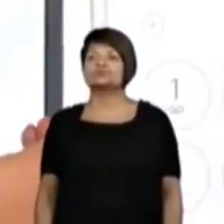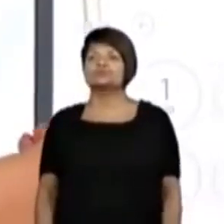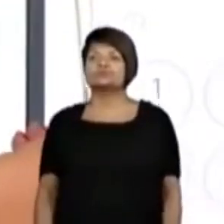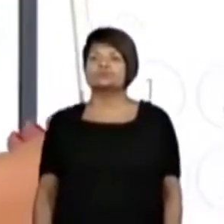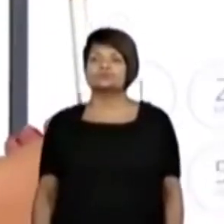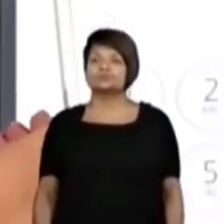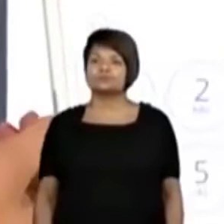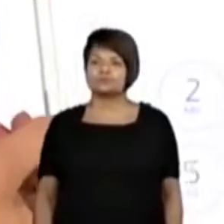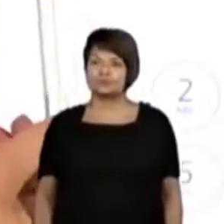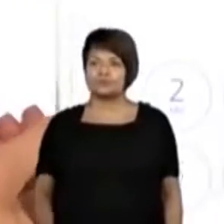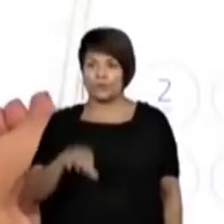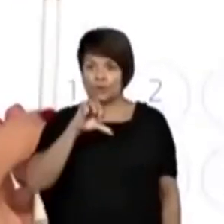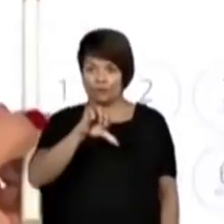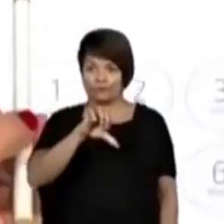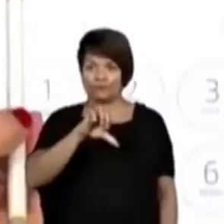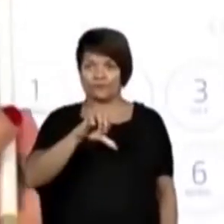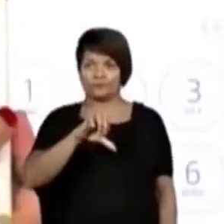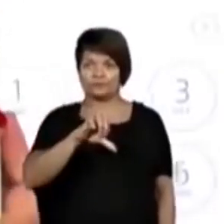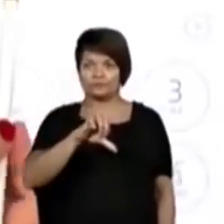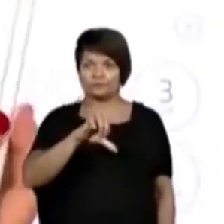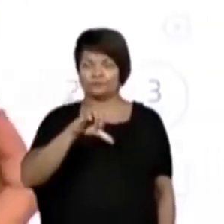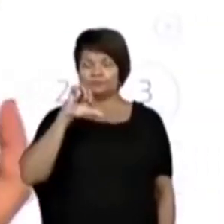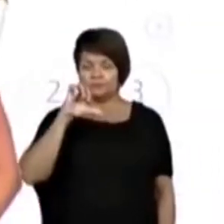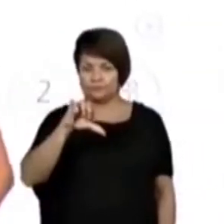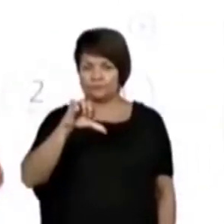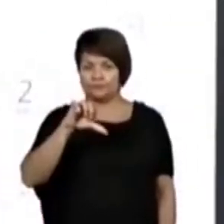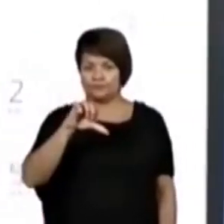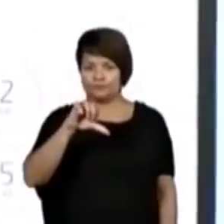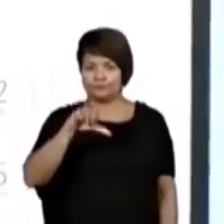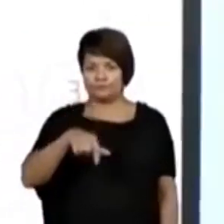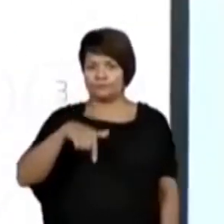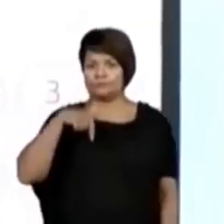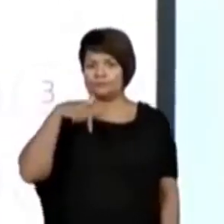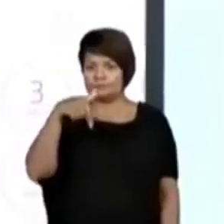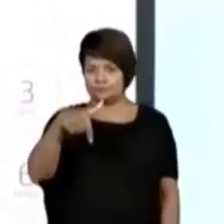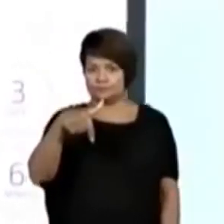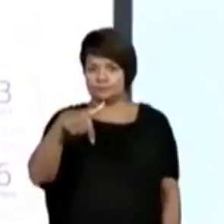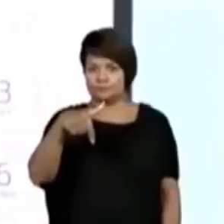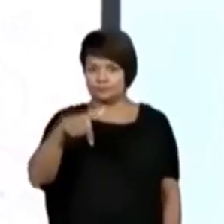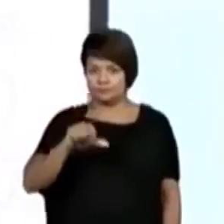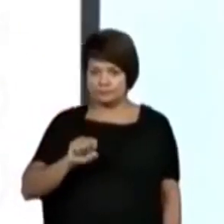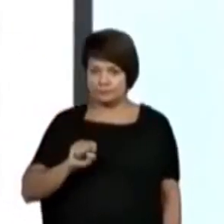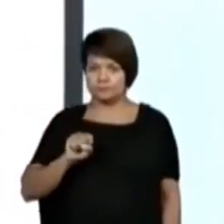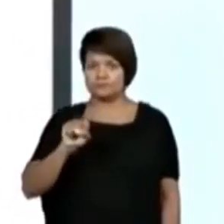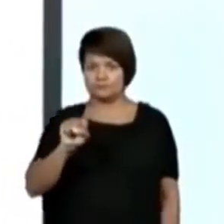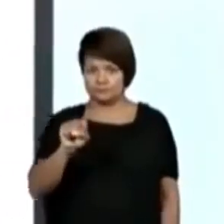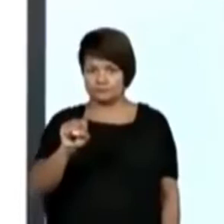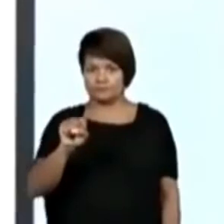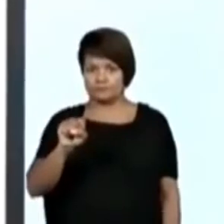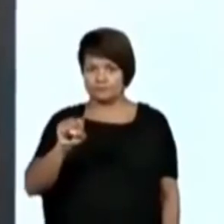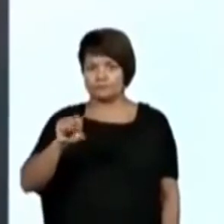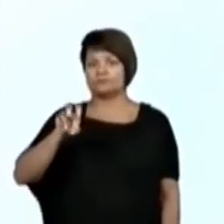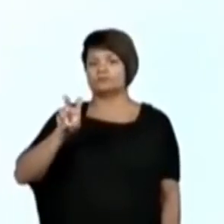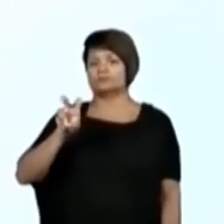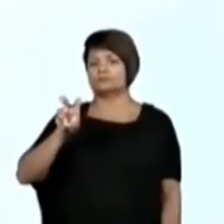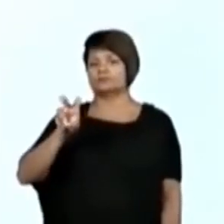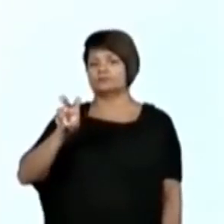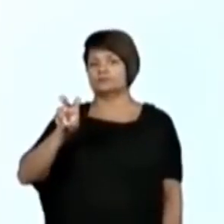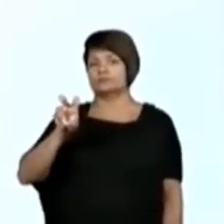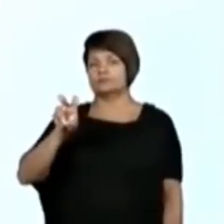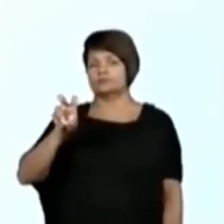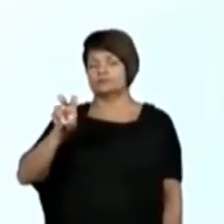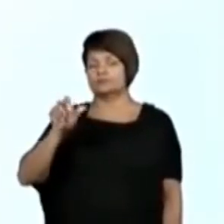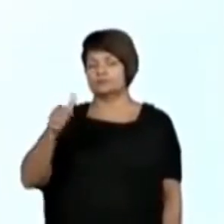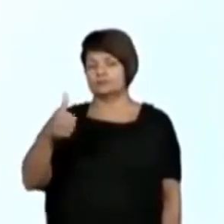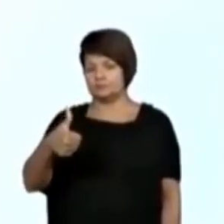Fran. 9, 9, 7, 8, 5, 1,